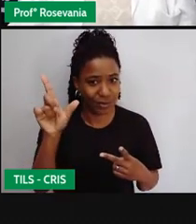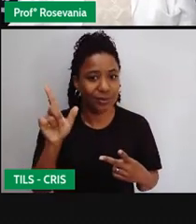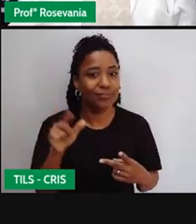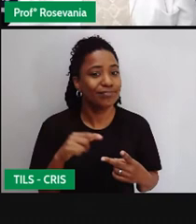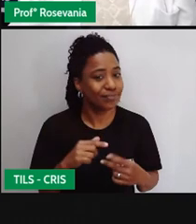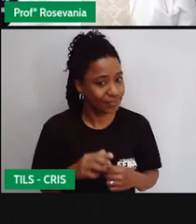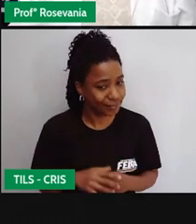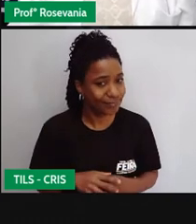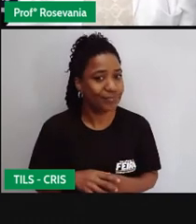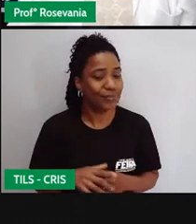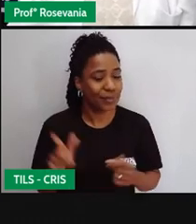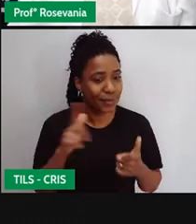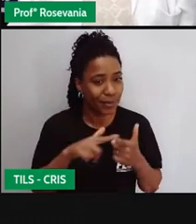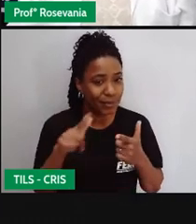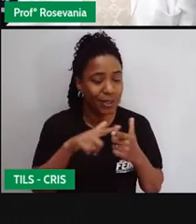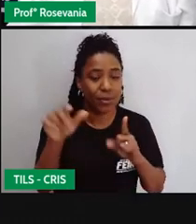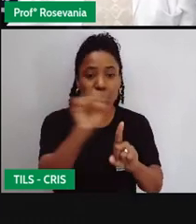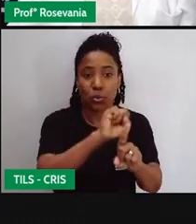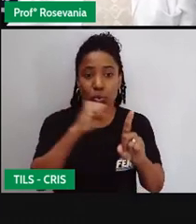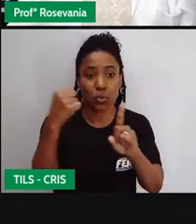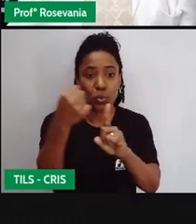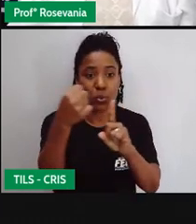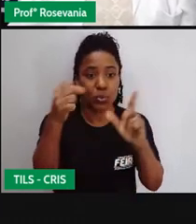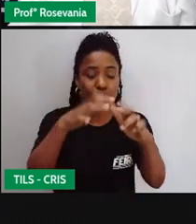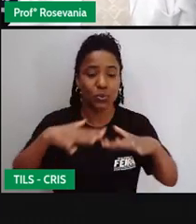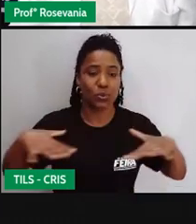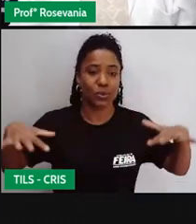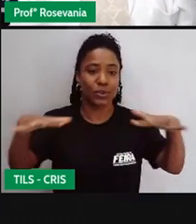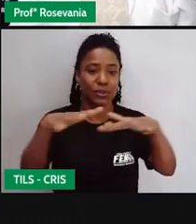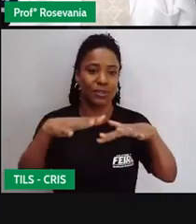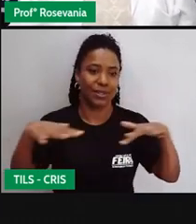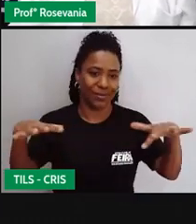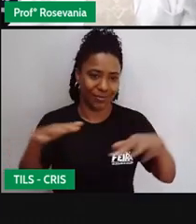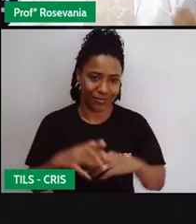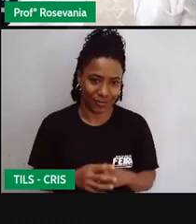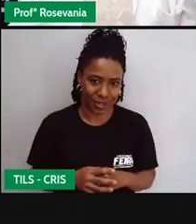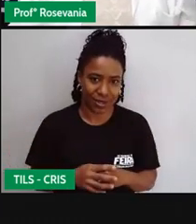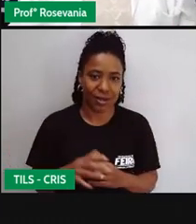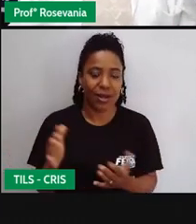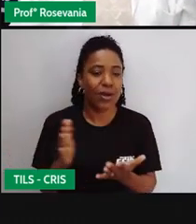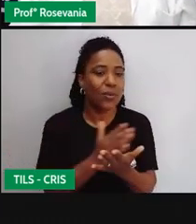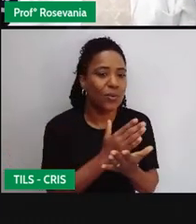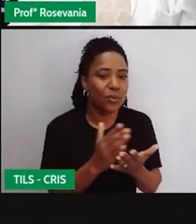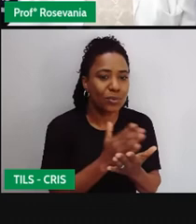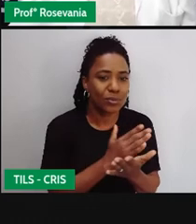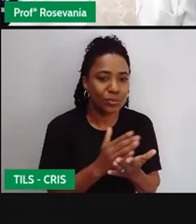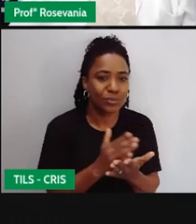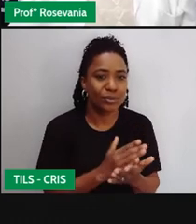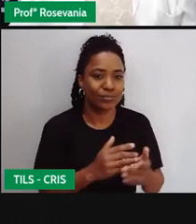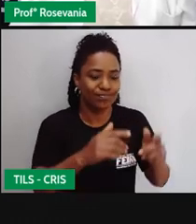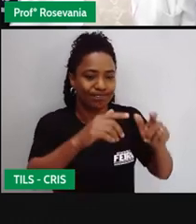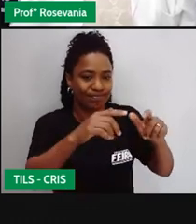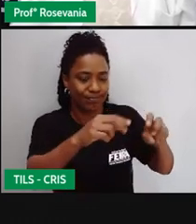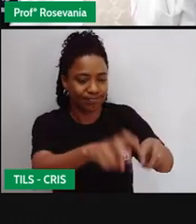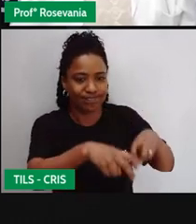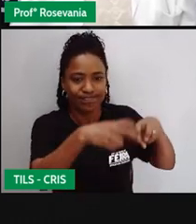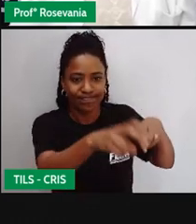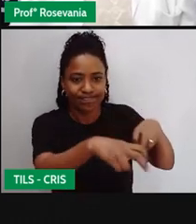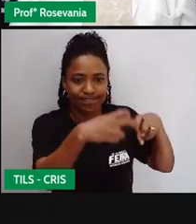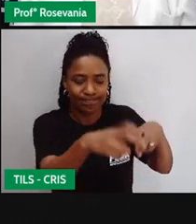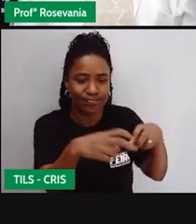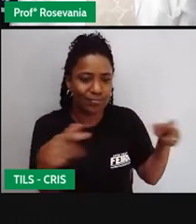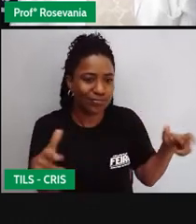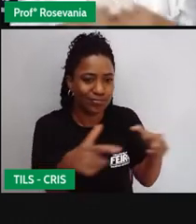situação social, é que a maioria dos pequenos produtores, eles, infelizmente, sofrem violência no